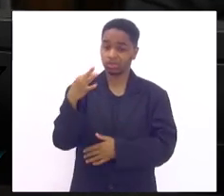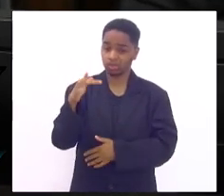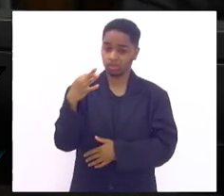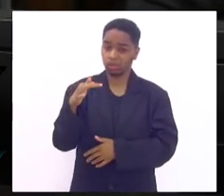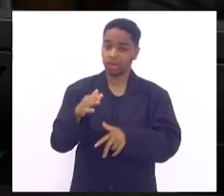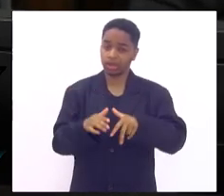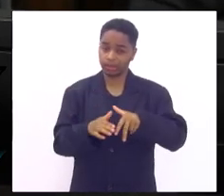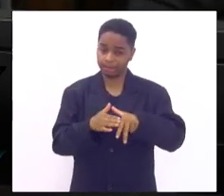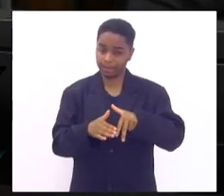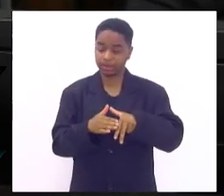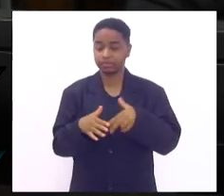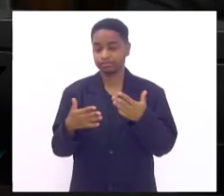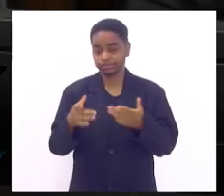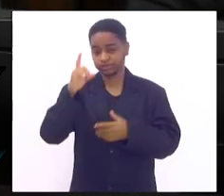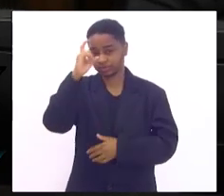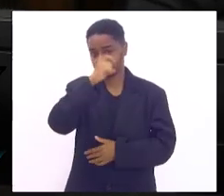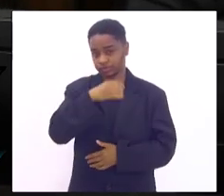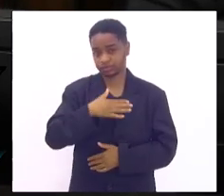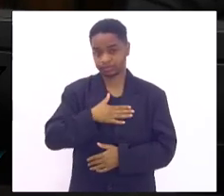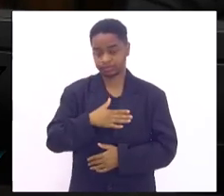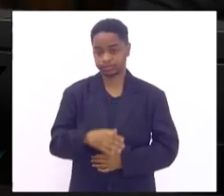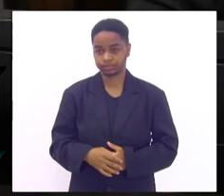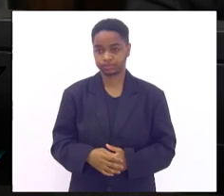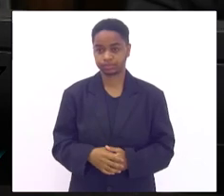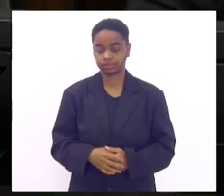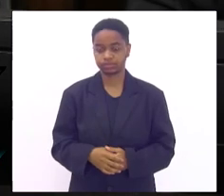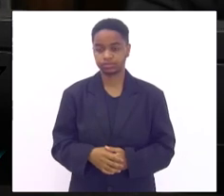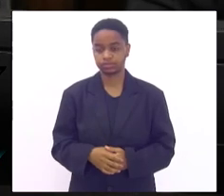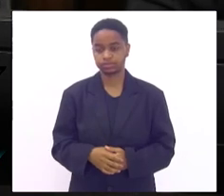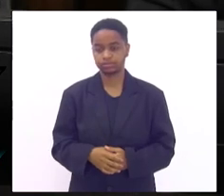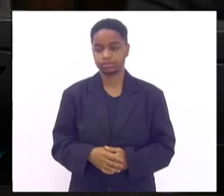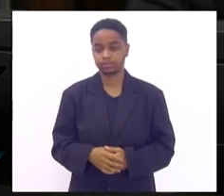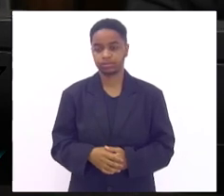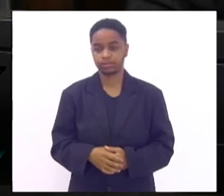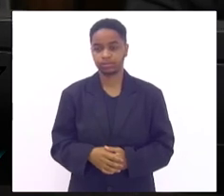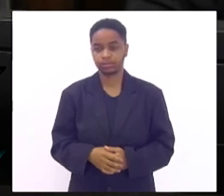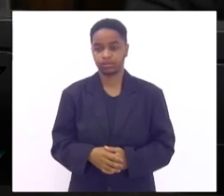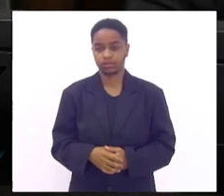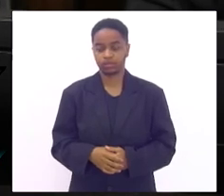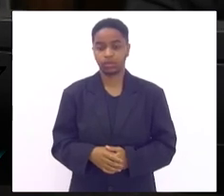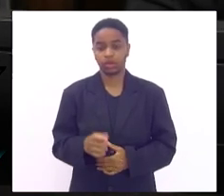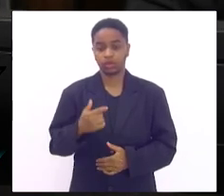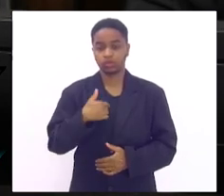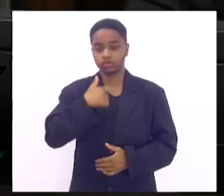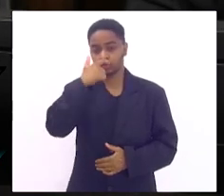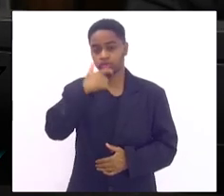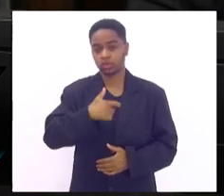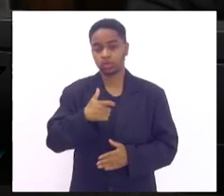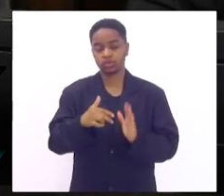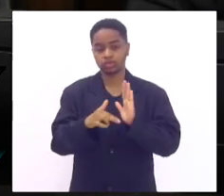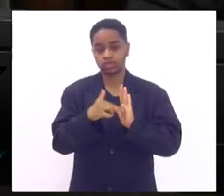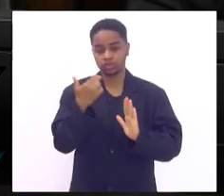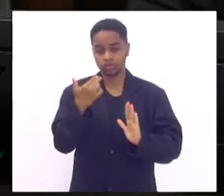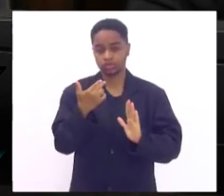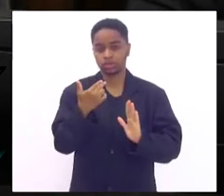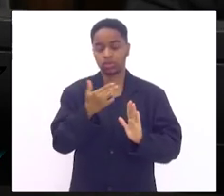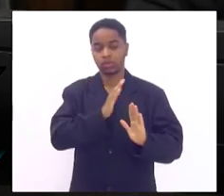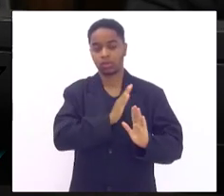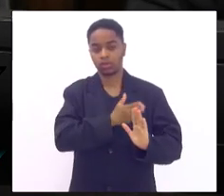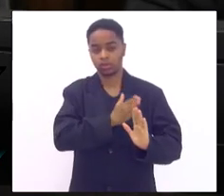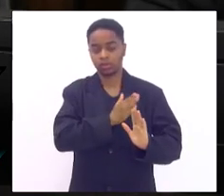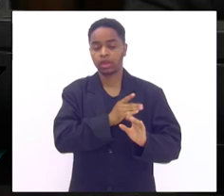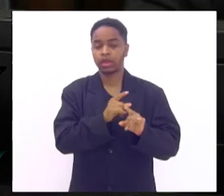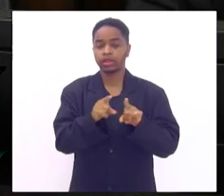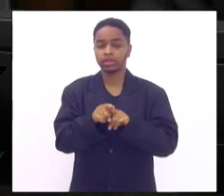foi mais difícil para mim. Bom, a questão hoje eu sou cirurgião vascular há 45 anos fui da UERJ graduado pela UERJ